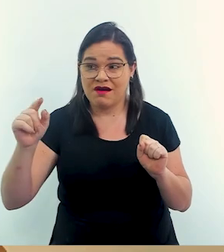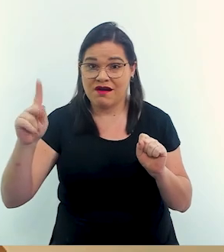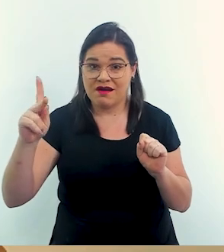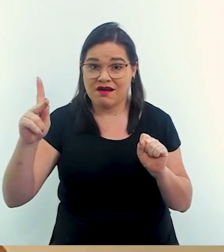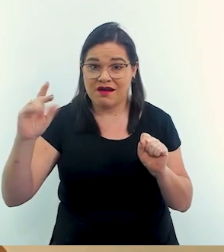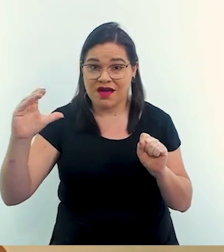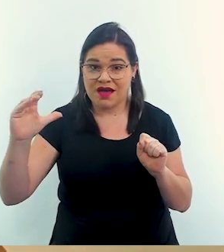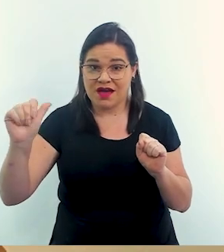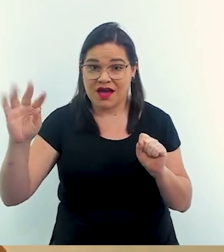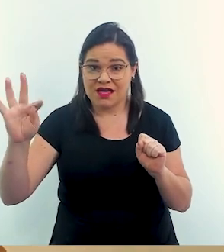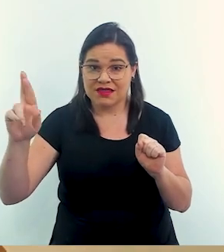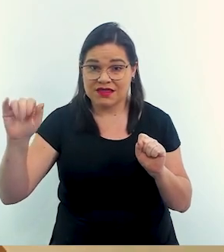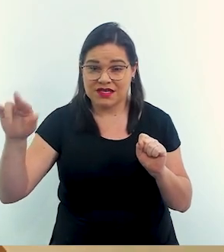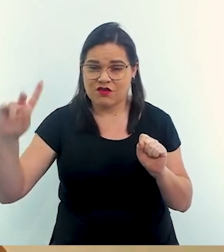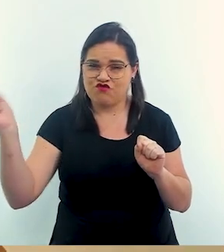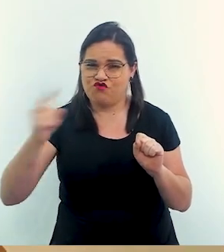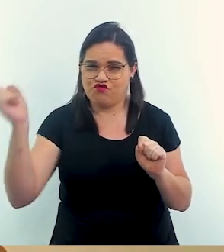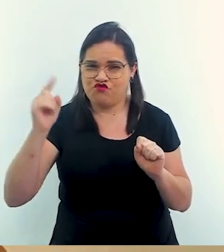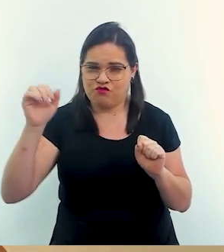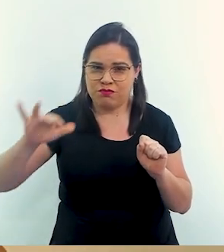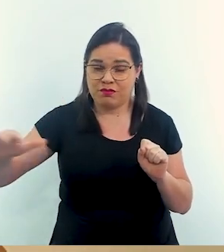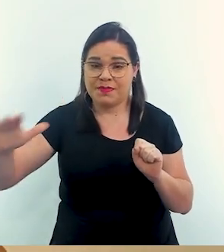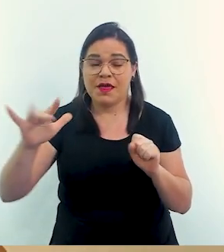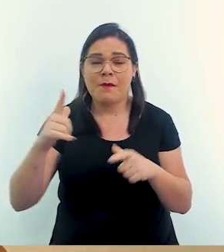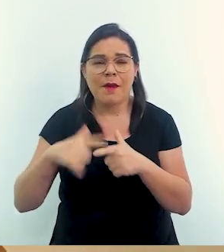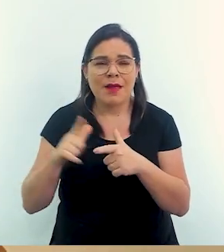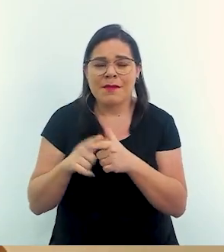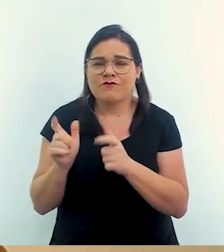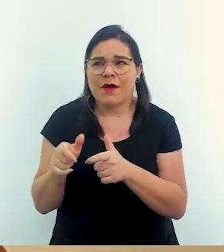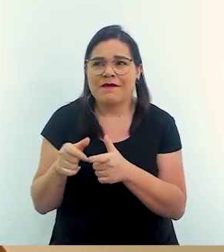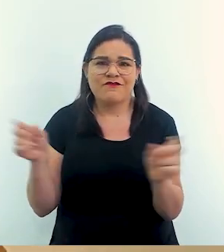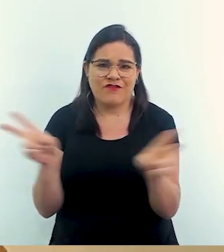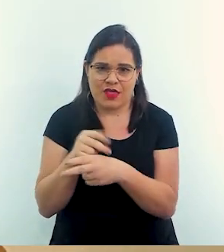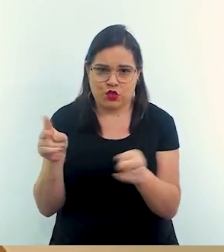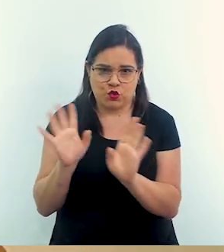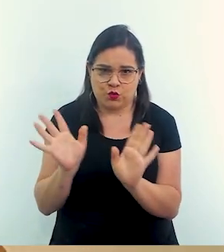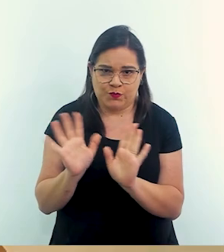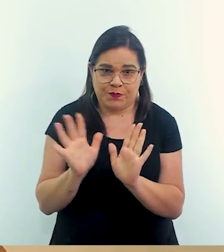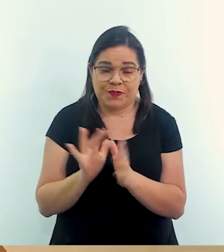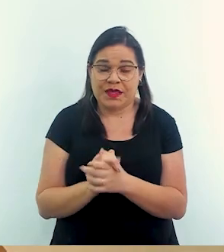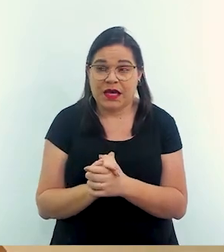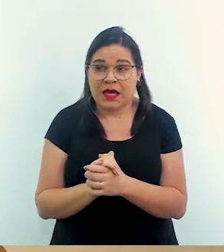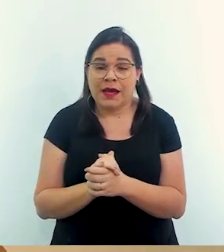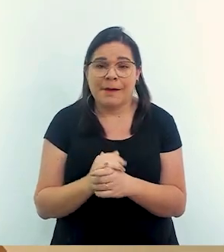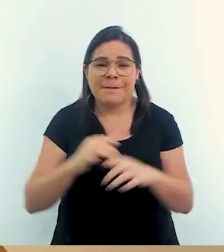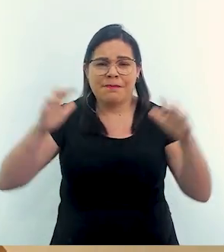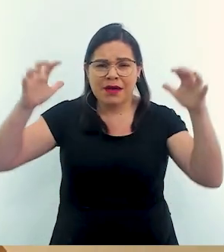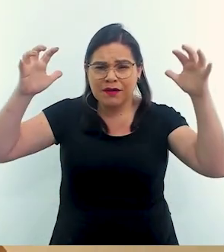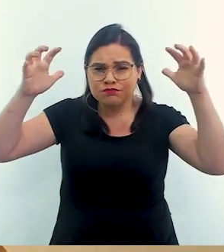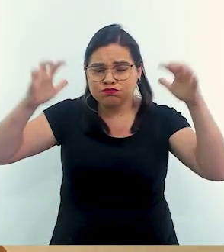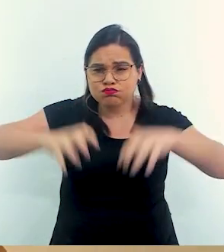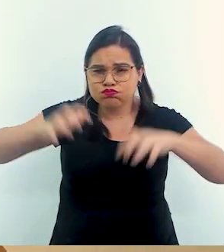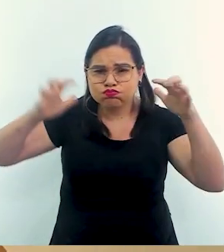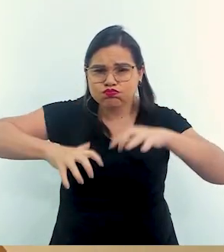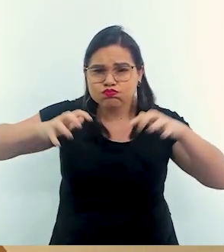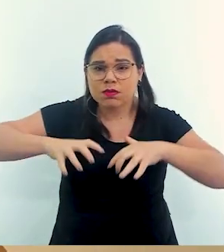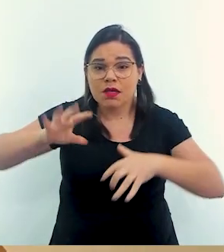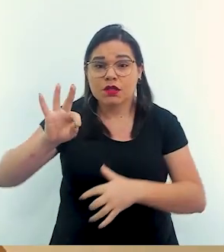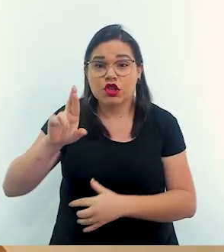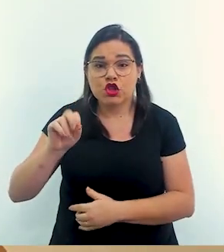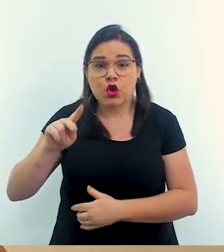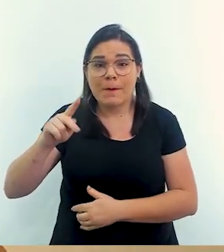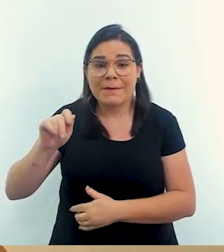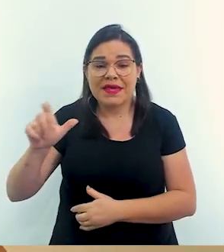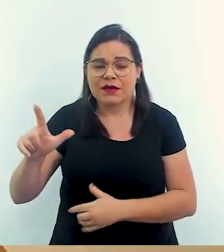e não foi o problema maior, não foi os ventos em si, quando a gente pensa em furacão. É porque é uma tempestade tropical.